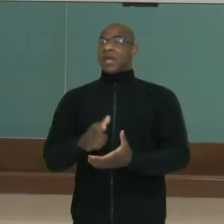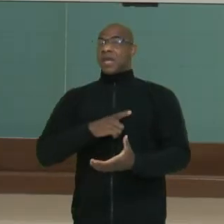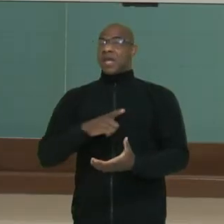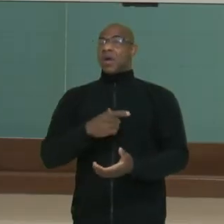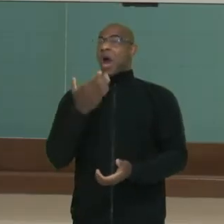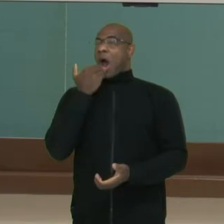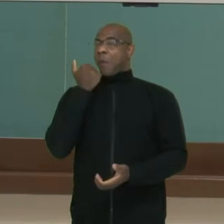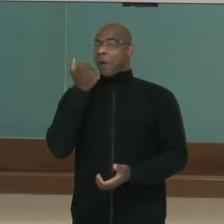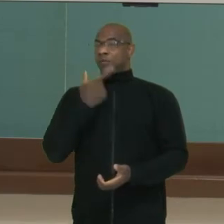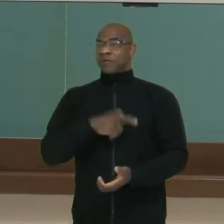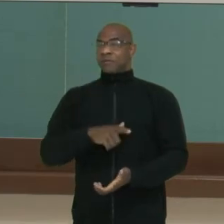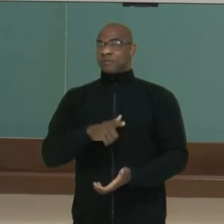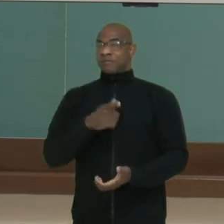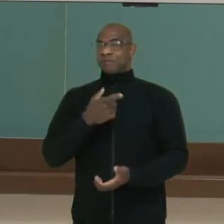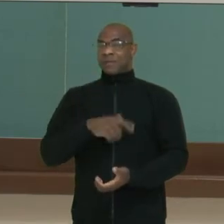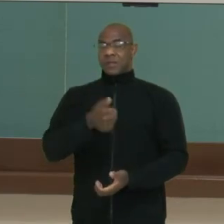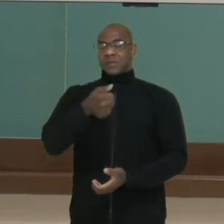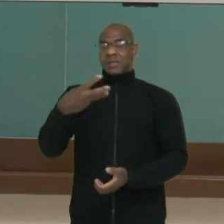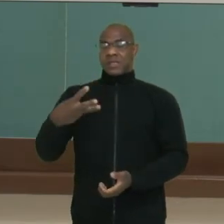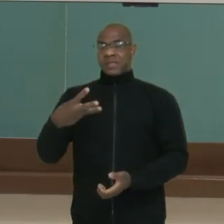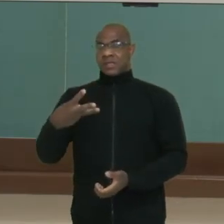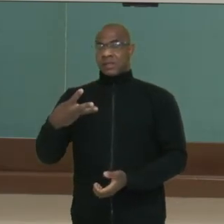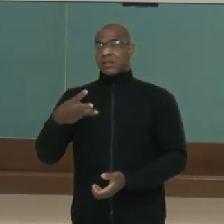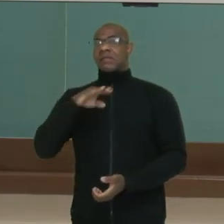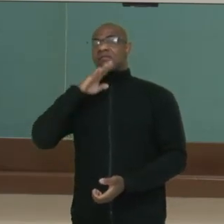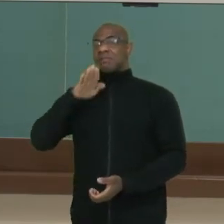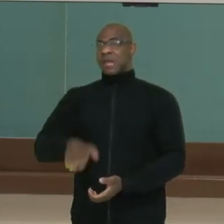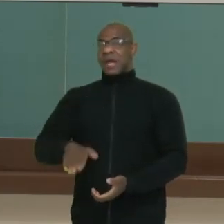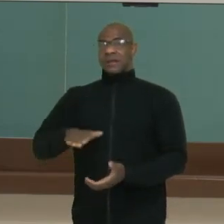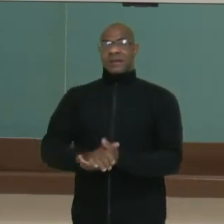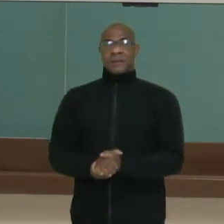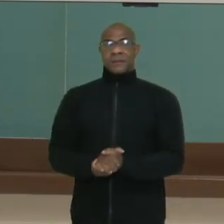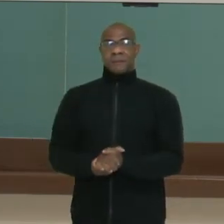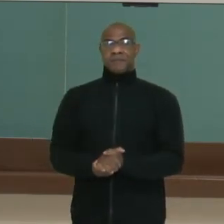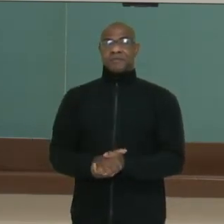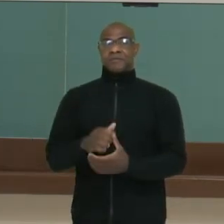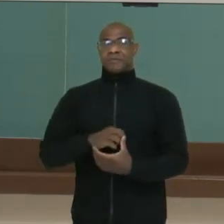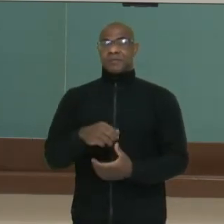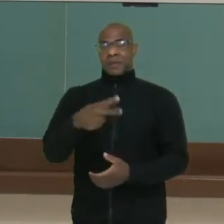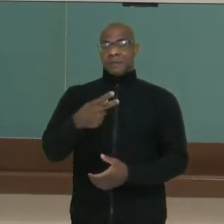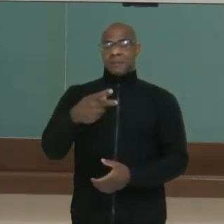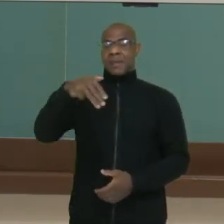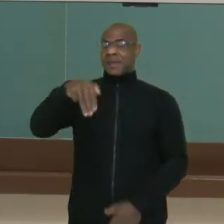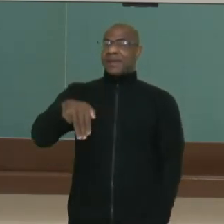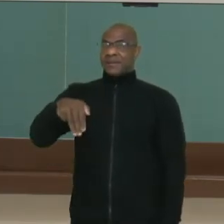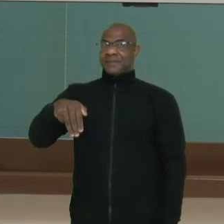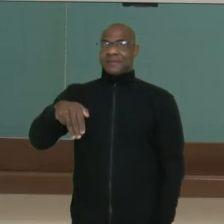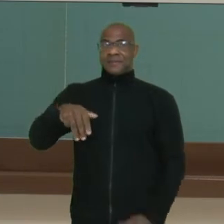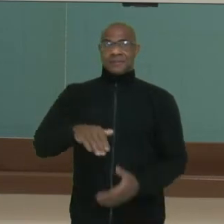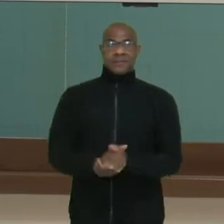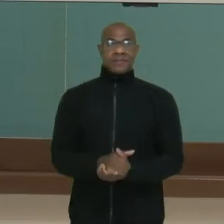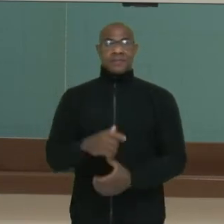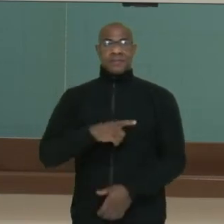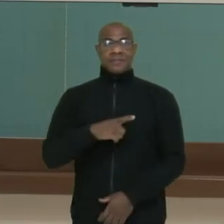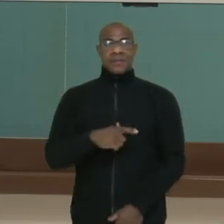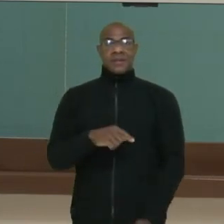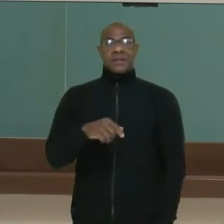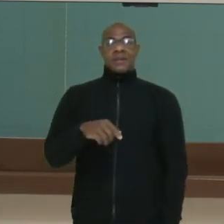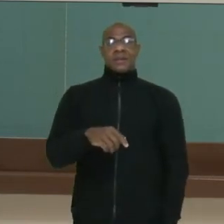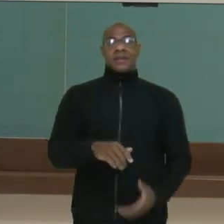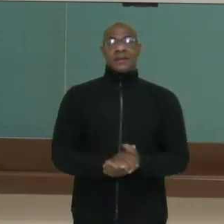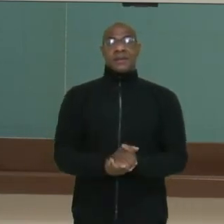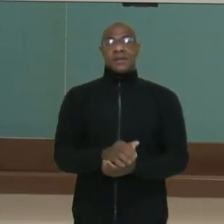almoço às 13 horas. Quando nós temos o e-yan, quer dizer, 7 horas da manhã. Quando nós temos o p-yan,